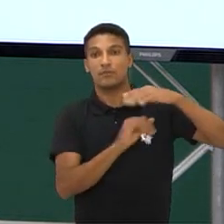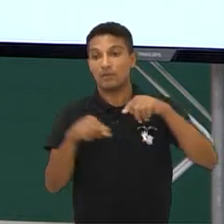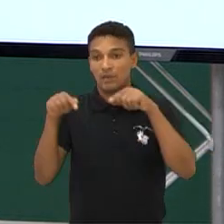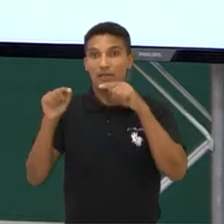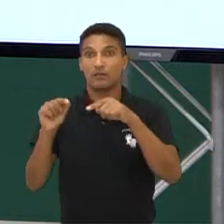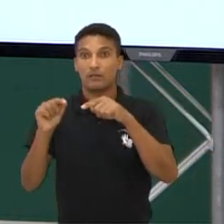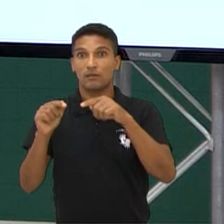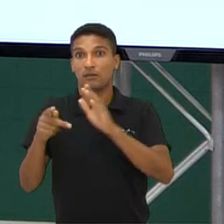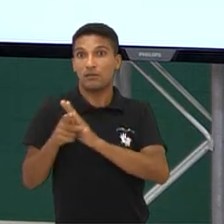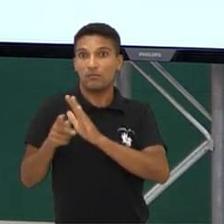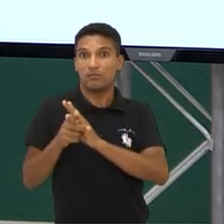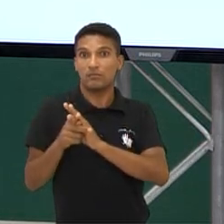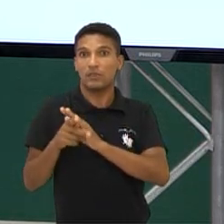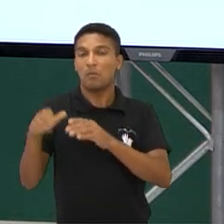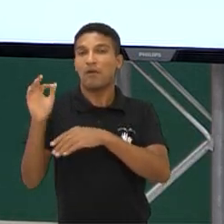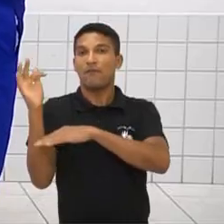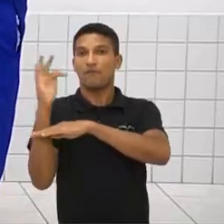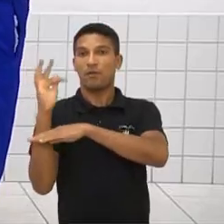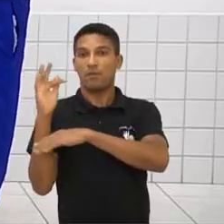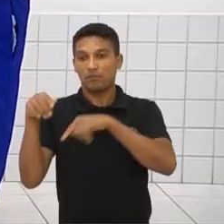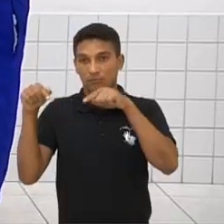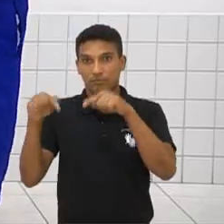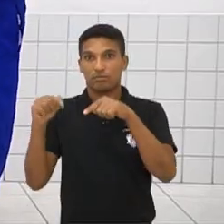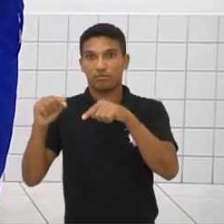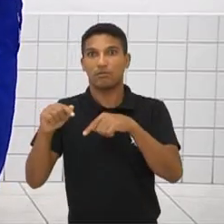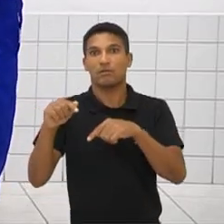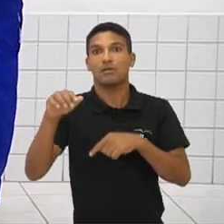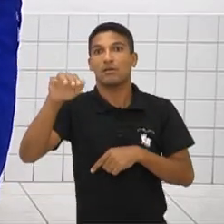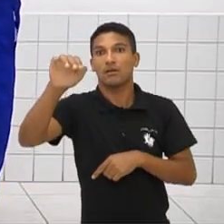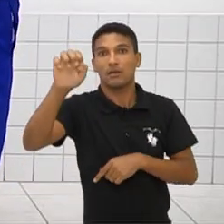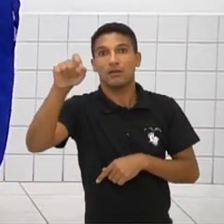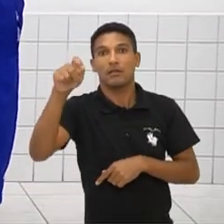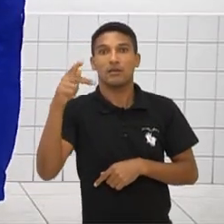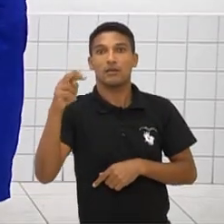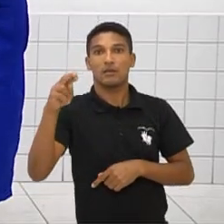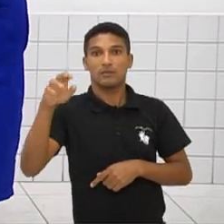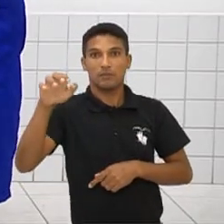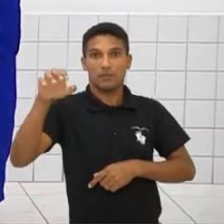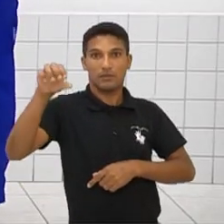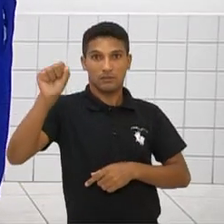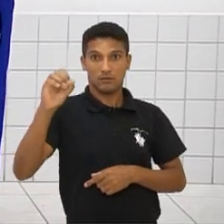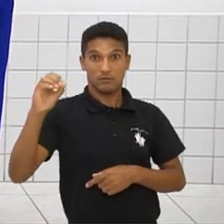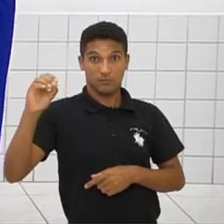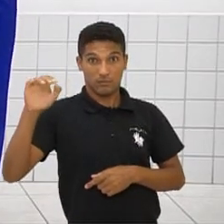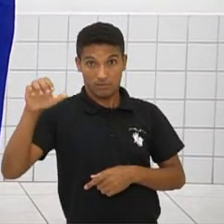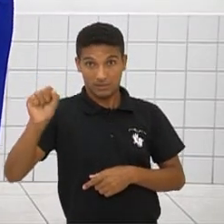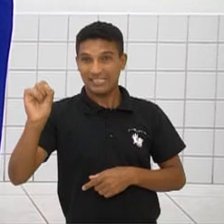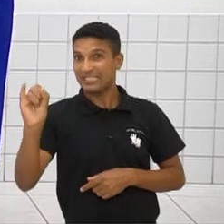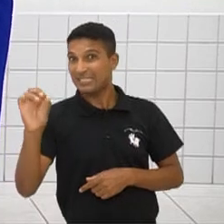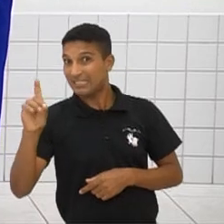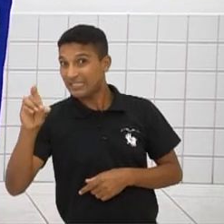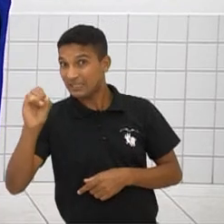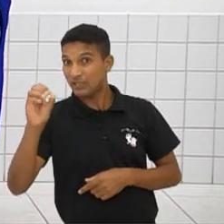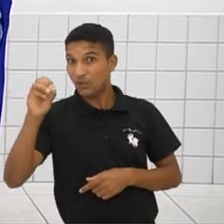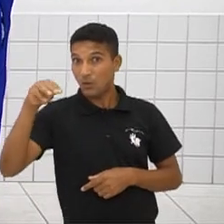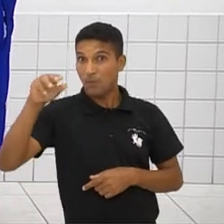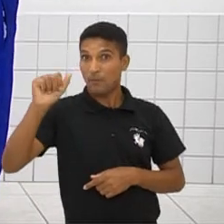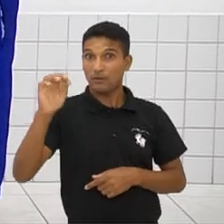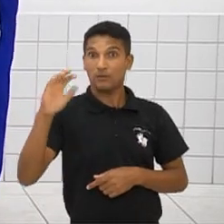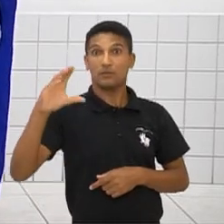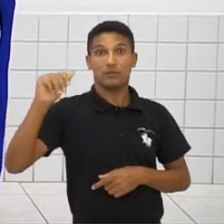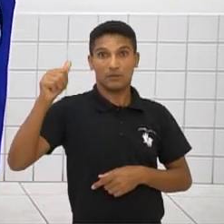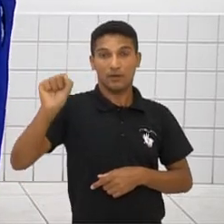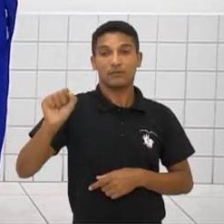fixas. Sim, sim. Acho que essa que seria uma boa diferença. Até que as expressões idiomáticas, elas aparecem mais, elas são consideradas mais.